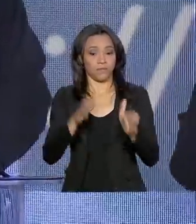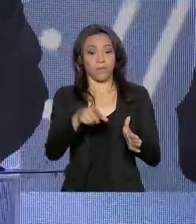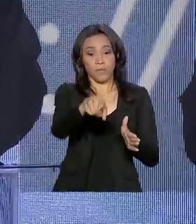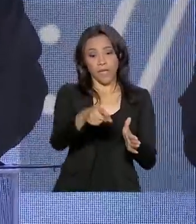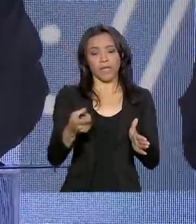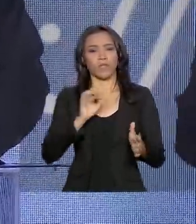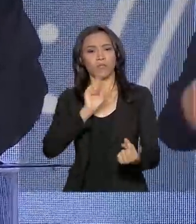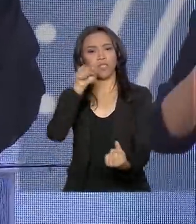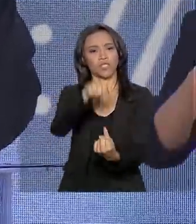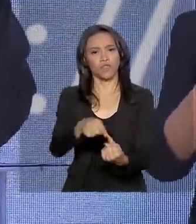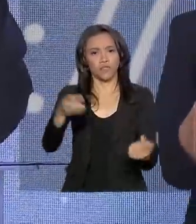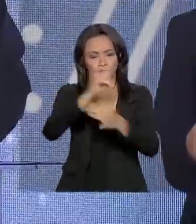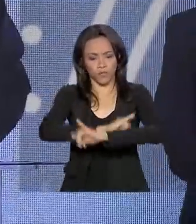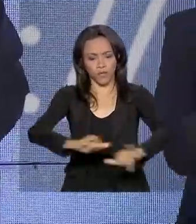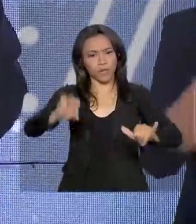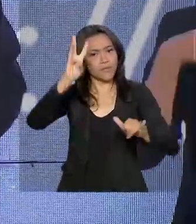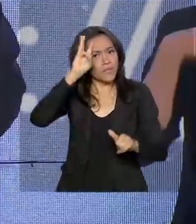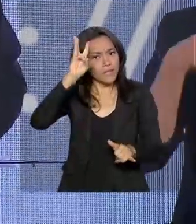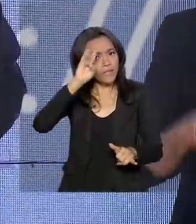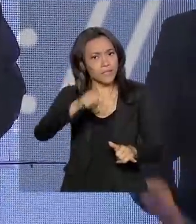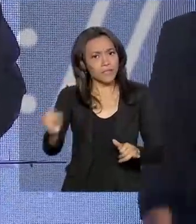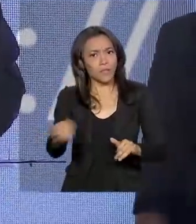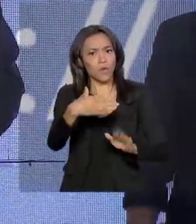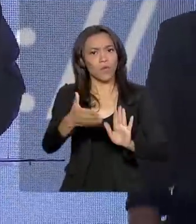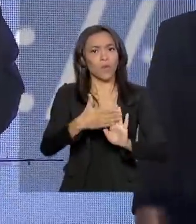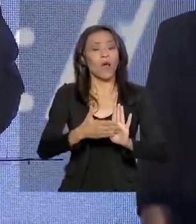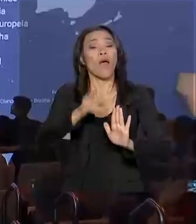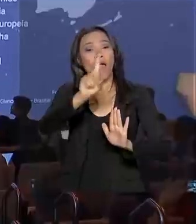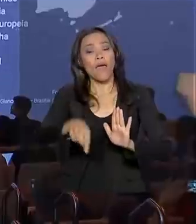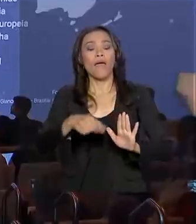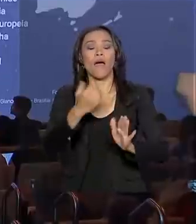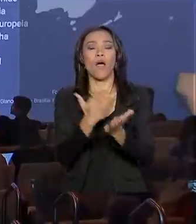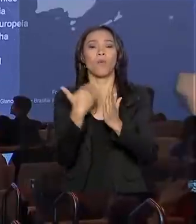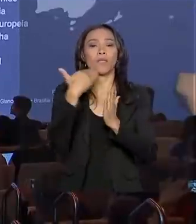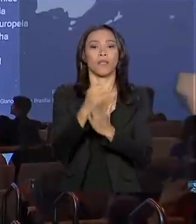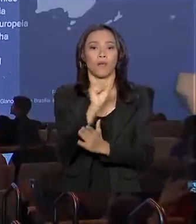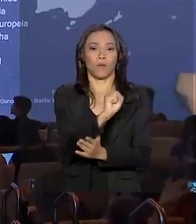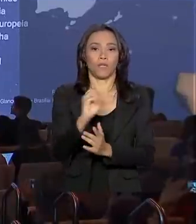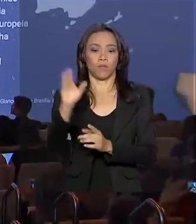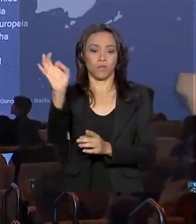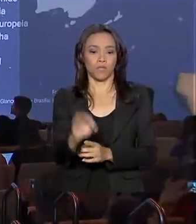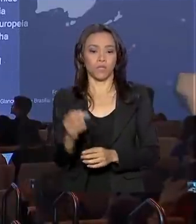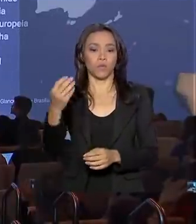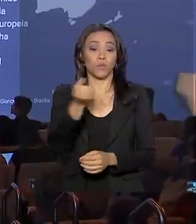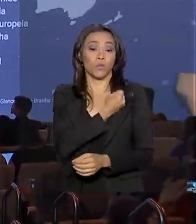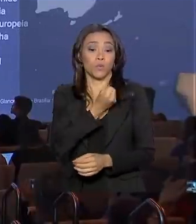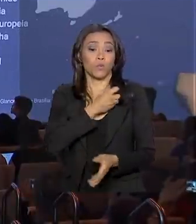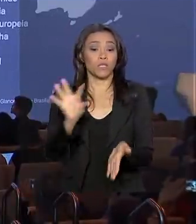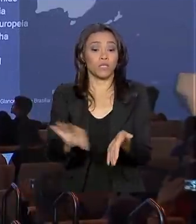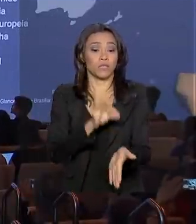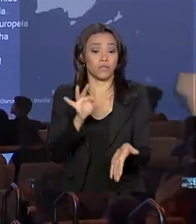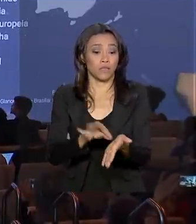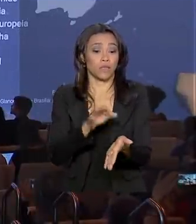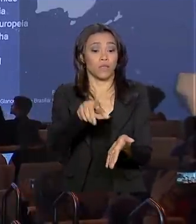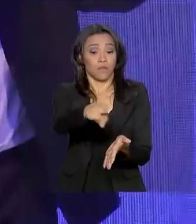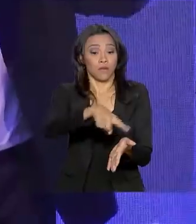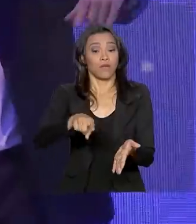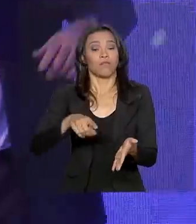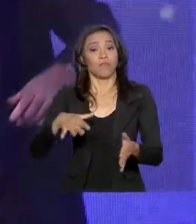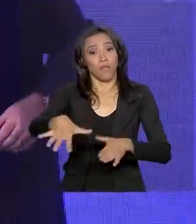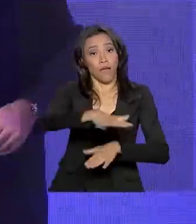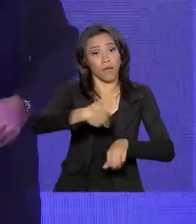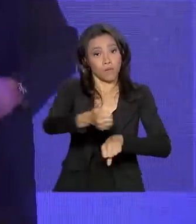lançado nesta terça-feira, é aumentar em 80% o número de matrículas em cursos profissionalizantes,